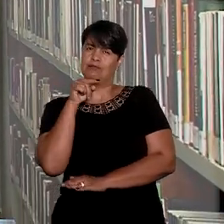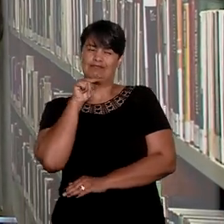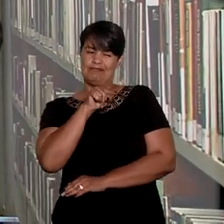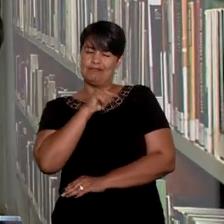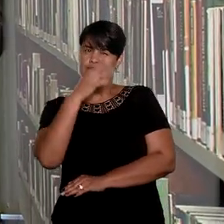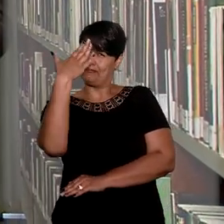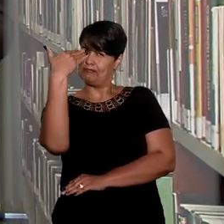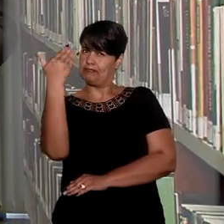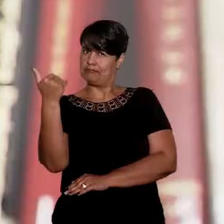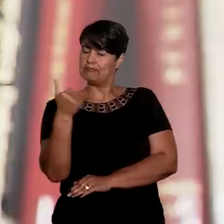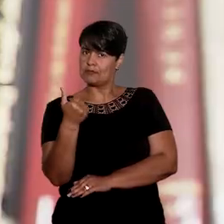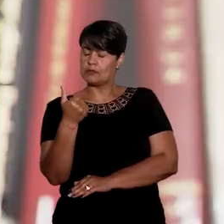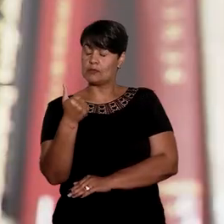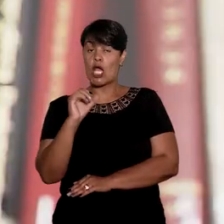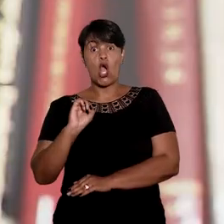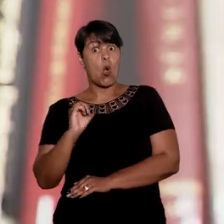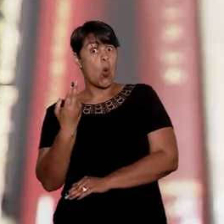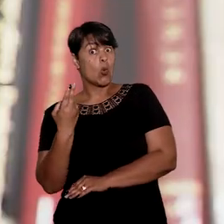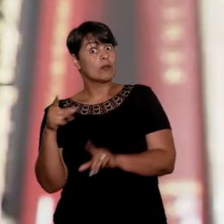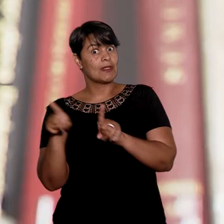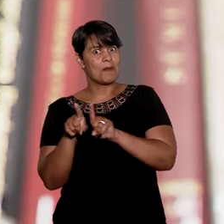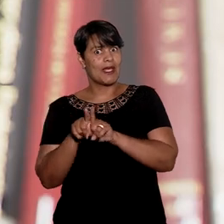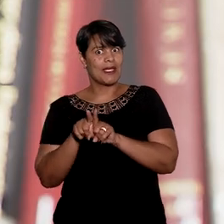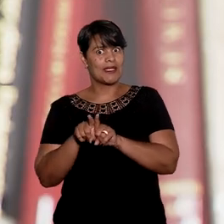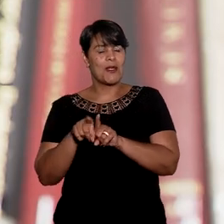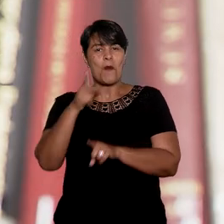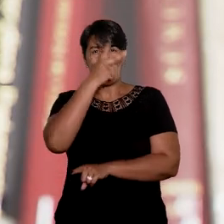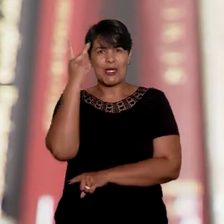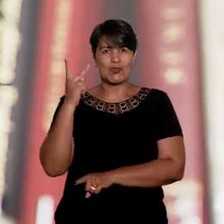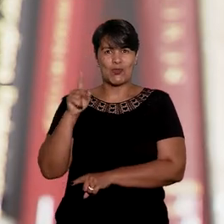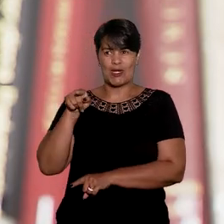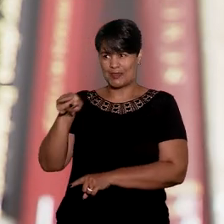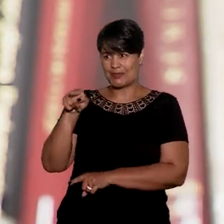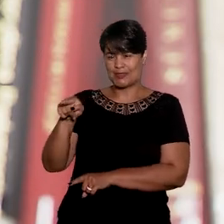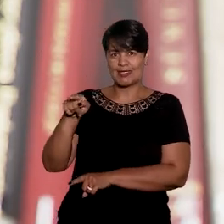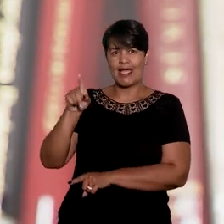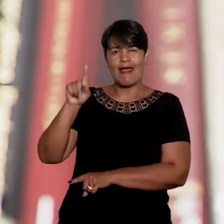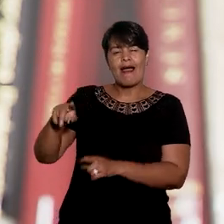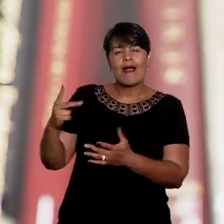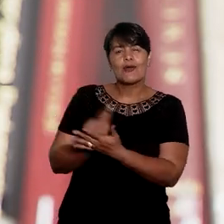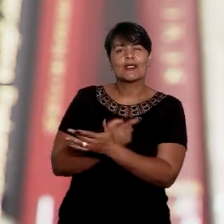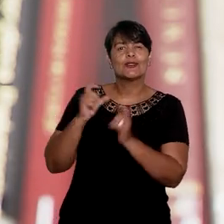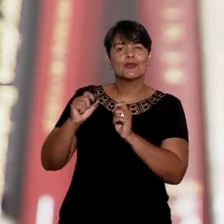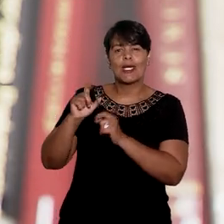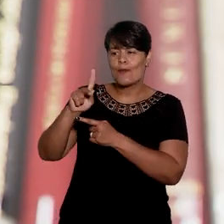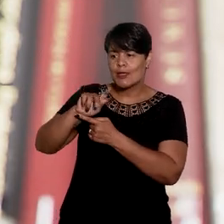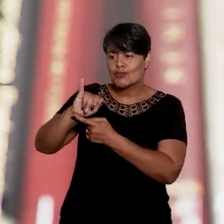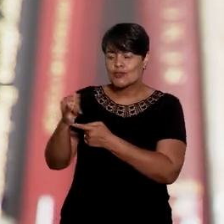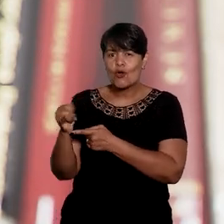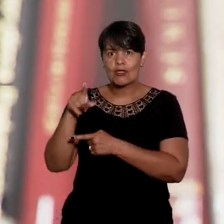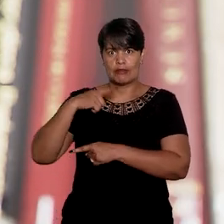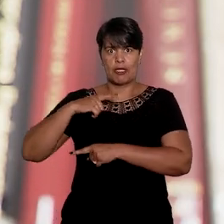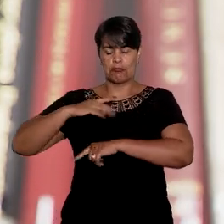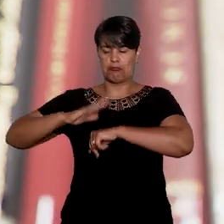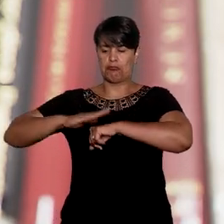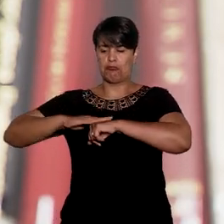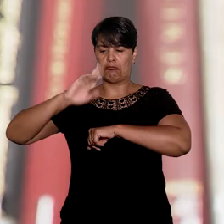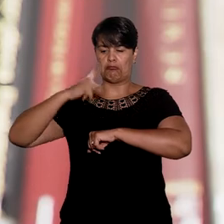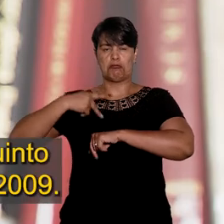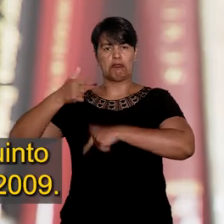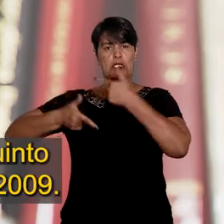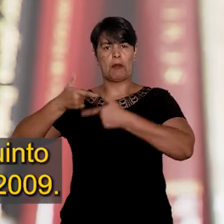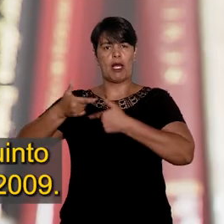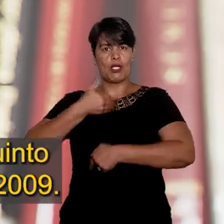autoridade pública ou por agente de pessoa jurídica no exercício de atribuições do poder público.